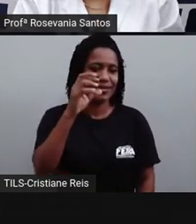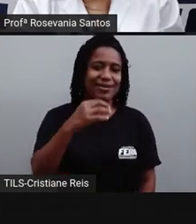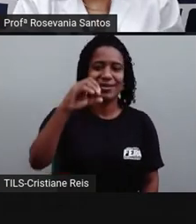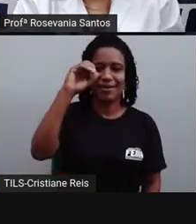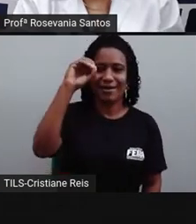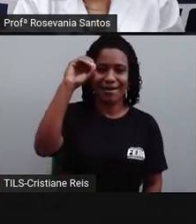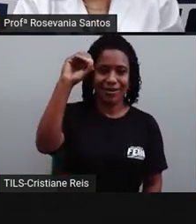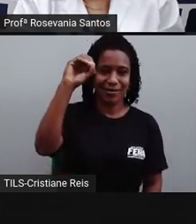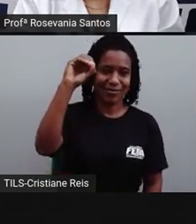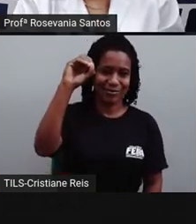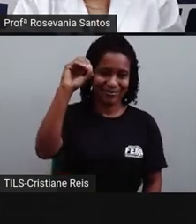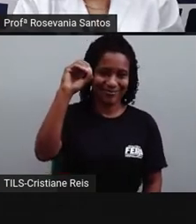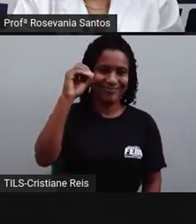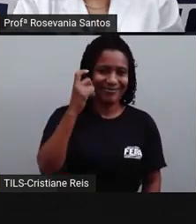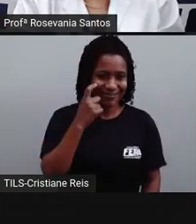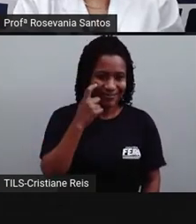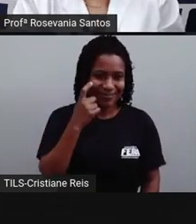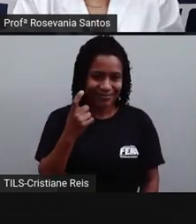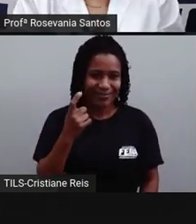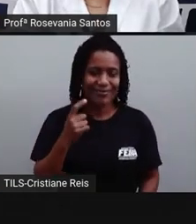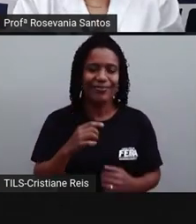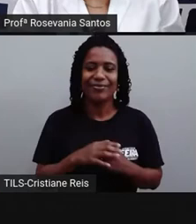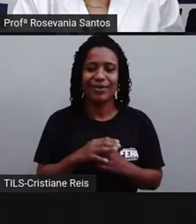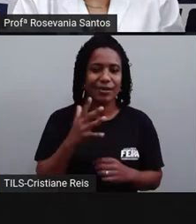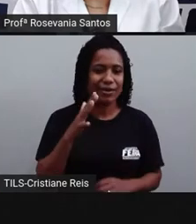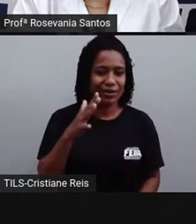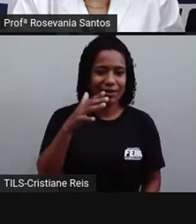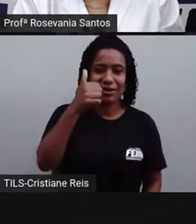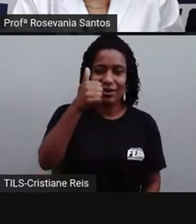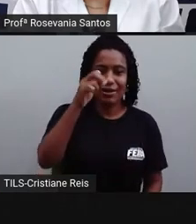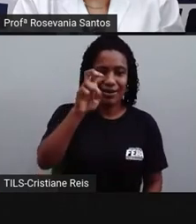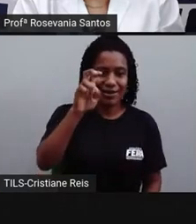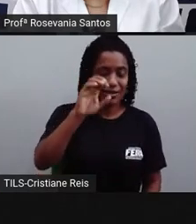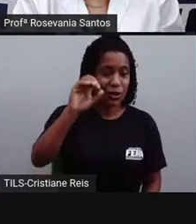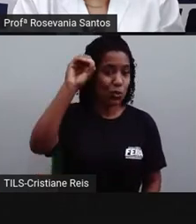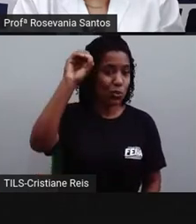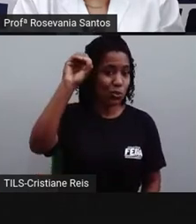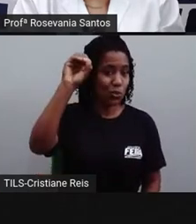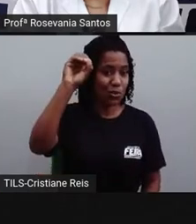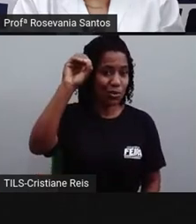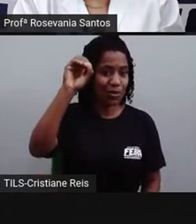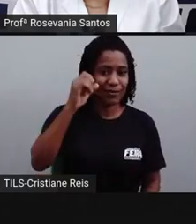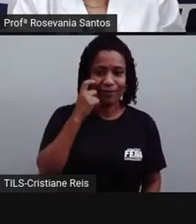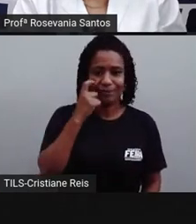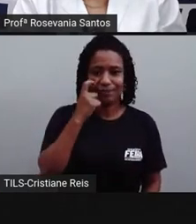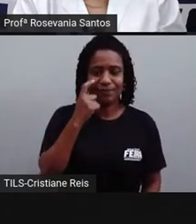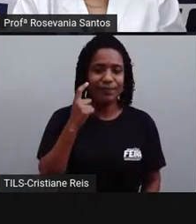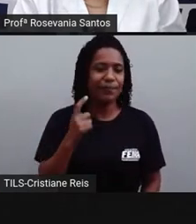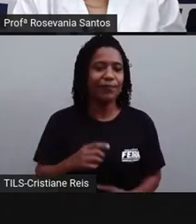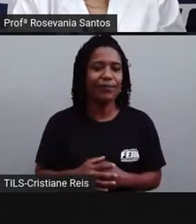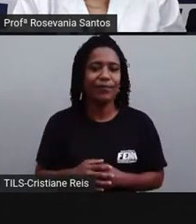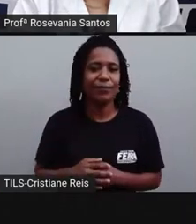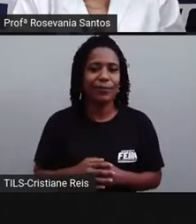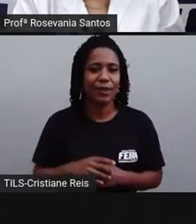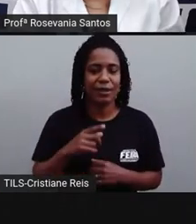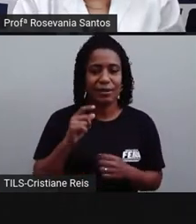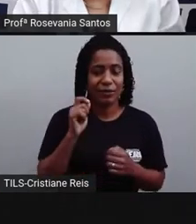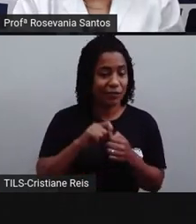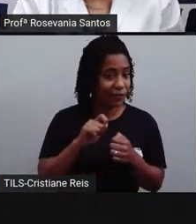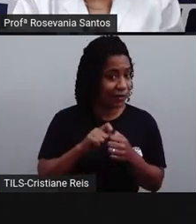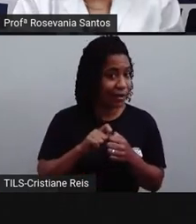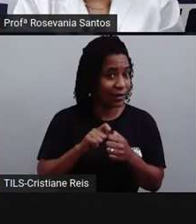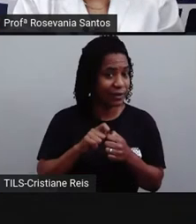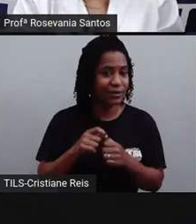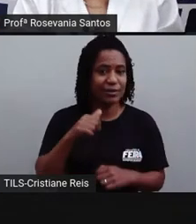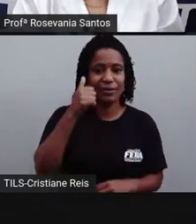apelidado, recebeu o nome, né? De fuso horário. Ele tem 15 graus. Aí eu pegando aqui, né? Multiplicando, fazendo